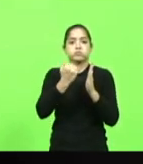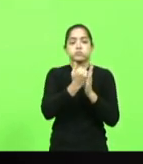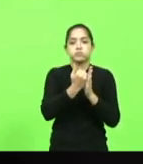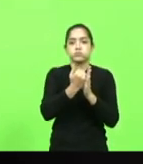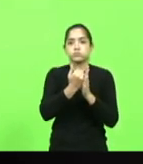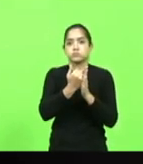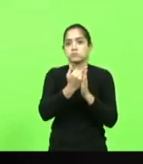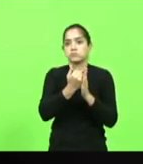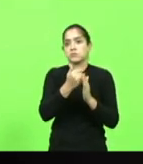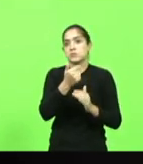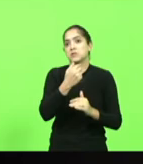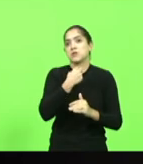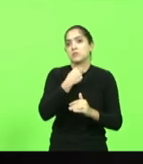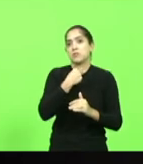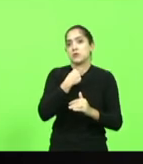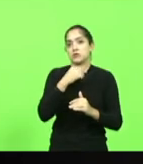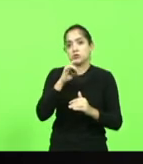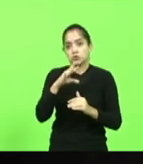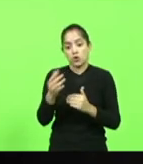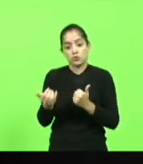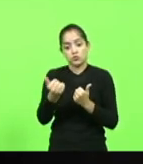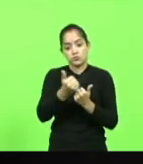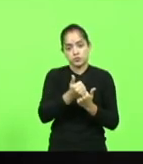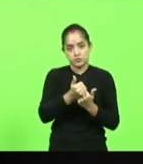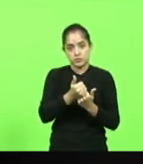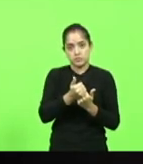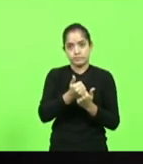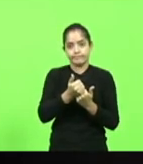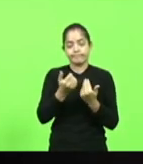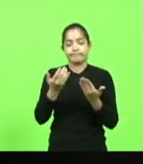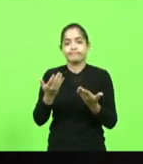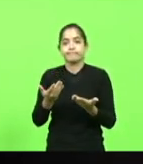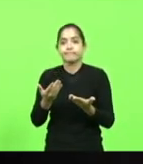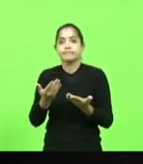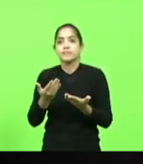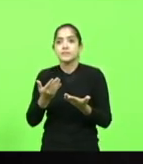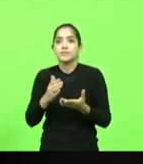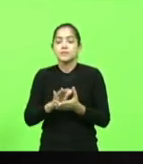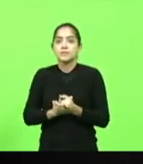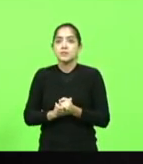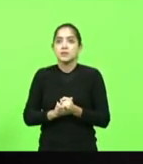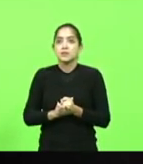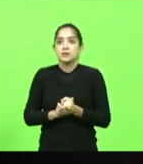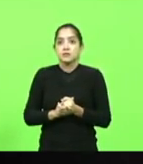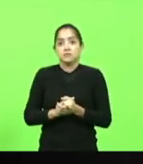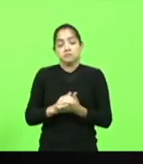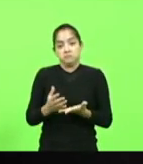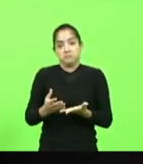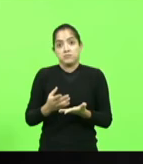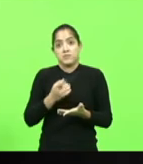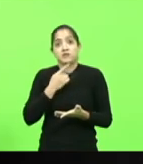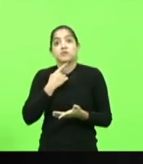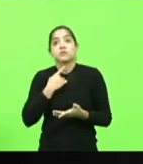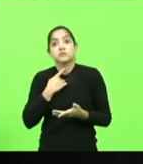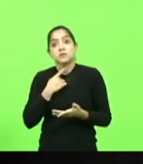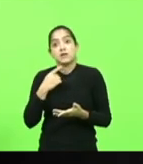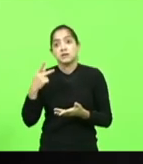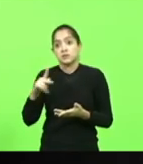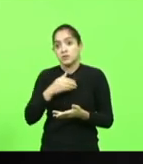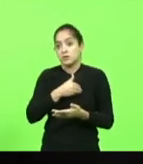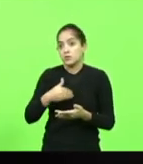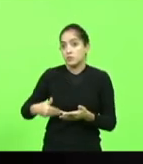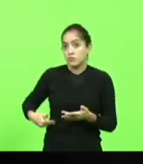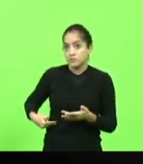então eu estou crendo que isso seja realmente uma vontade do governo e não uma